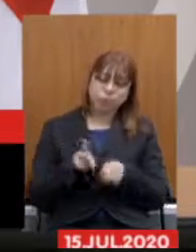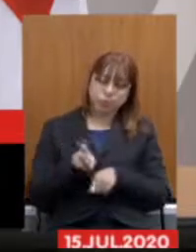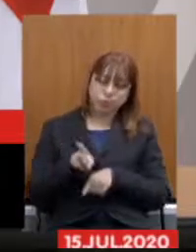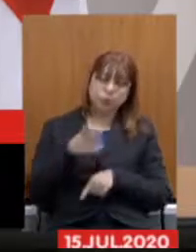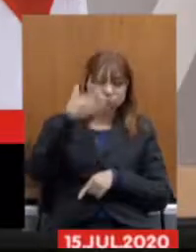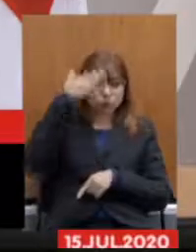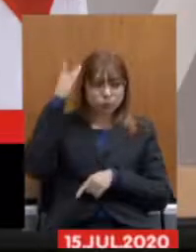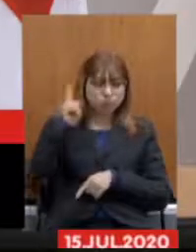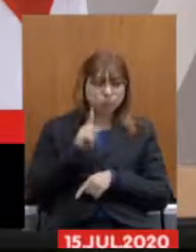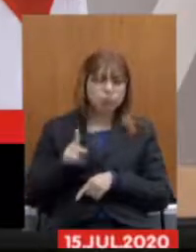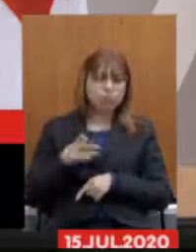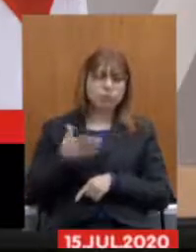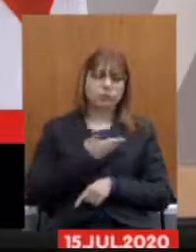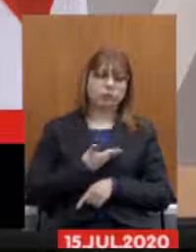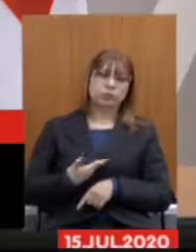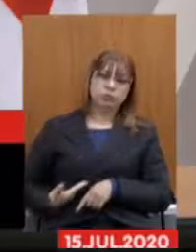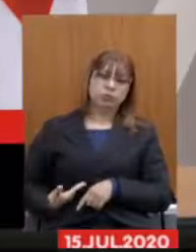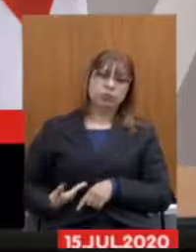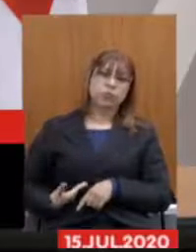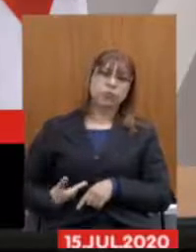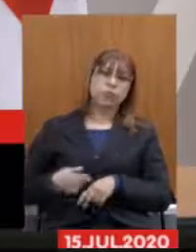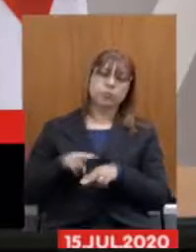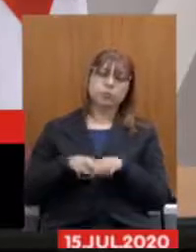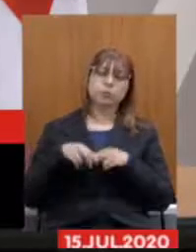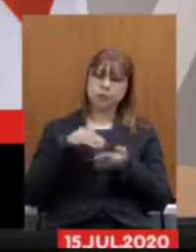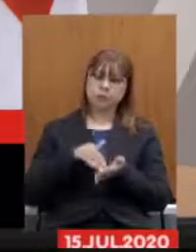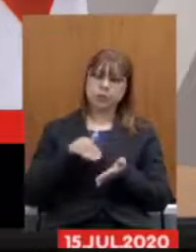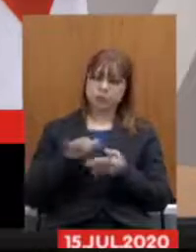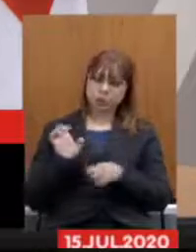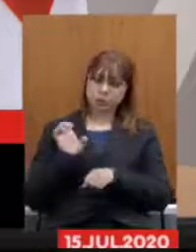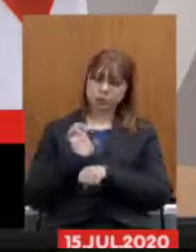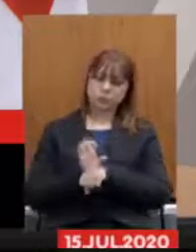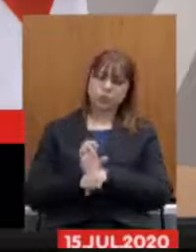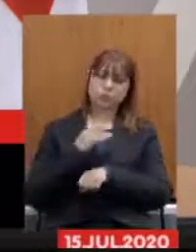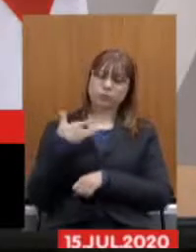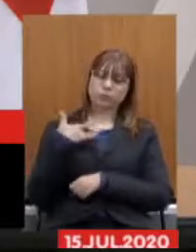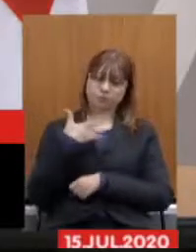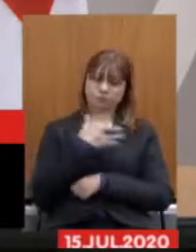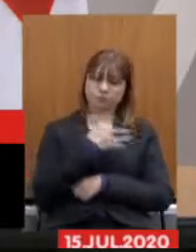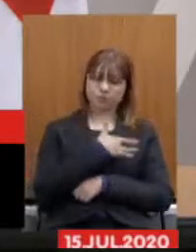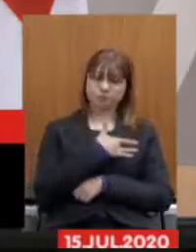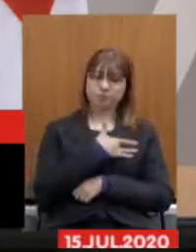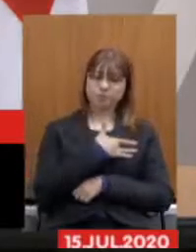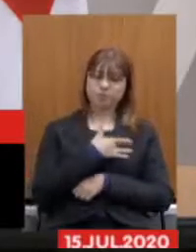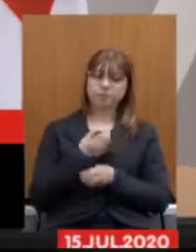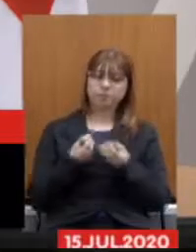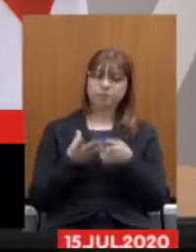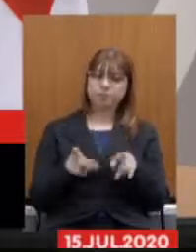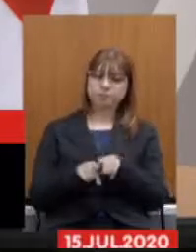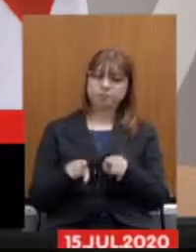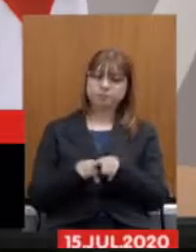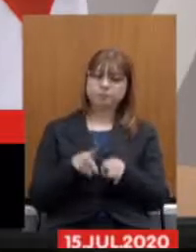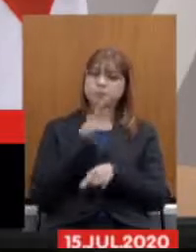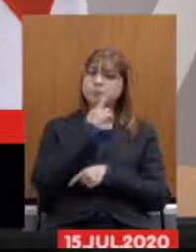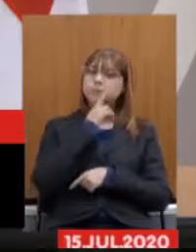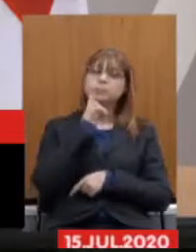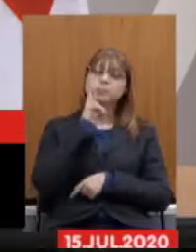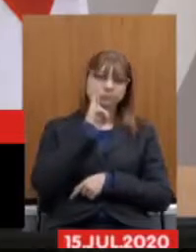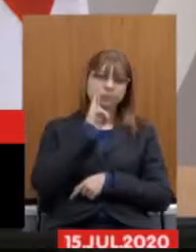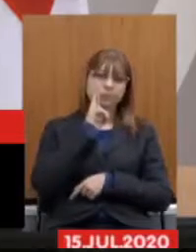a nível da Secretaria Estadual de Saúde a concessão de um vale alimentação